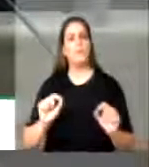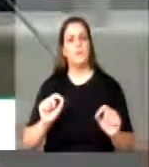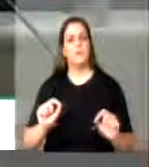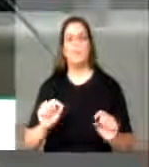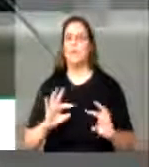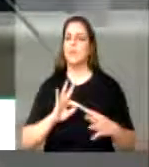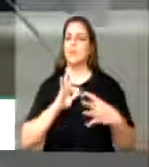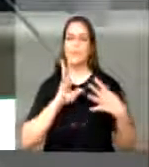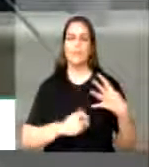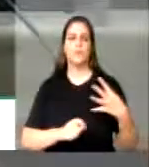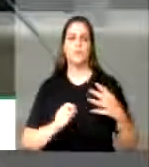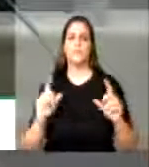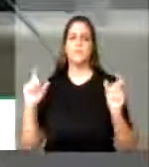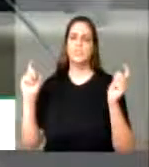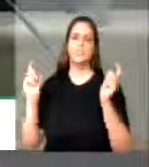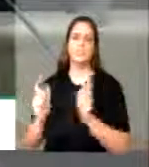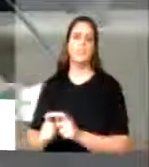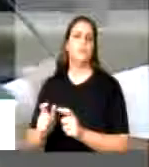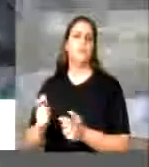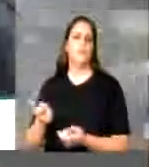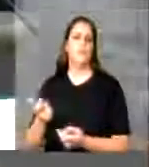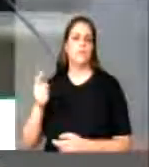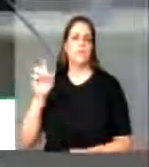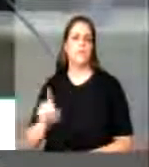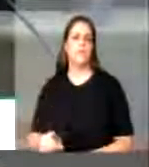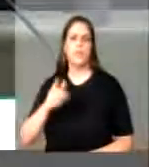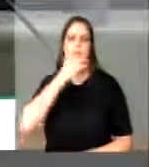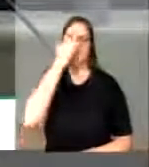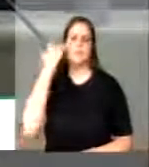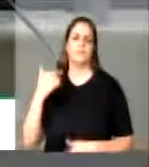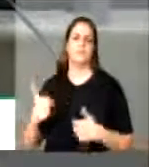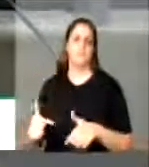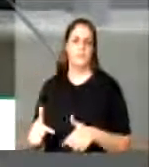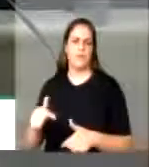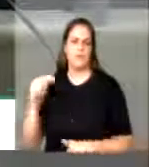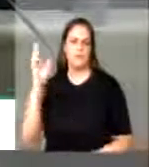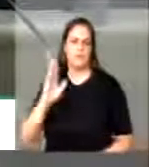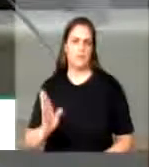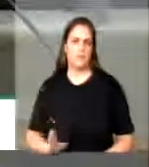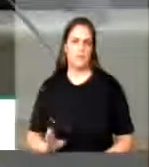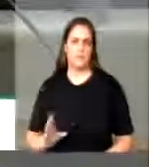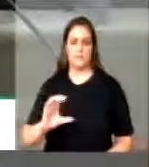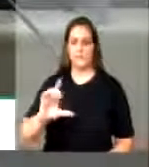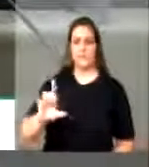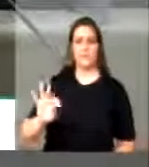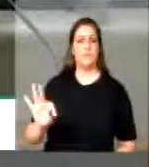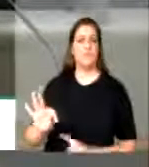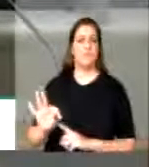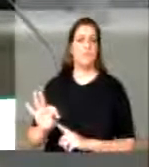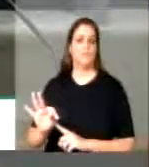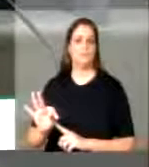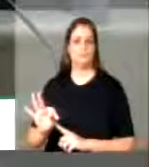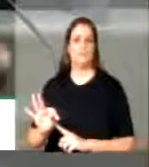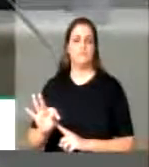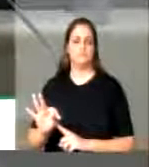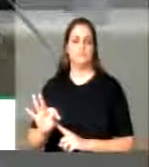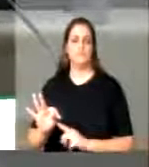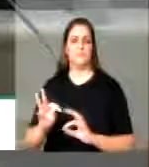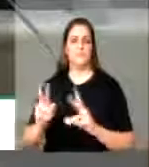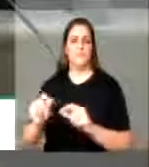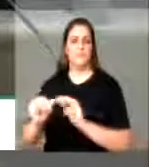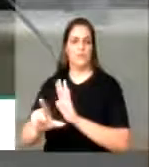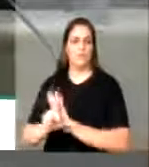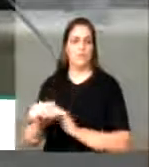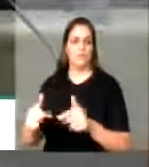proteções previstas ao trabalhador brasileiro na Consolidação das Leis Trabalhistas, a CLT, e na